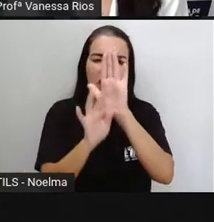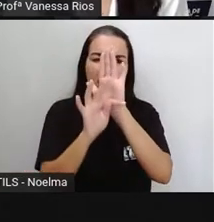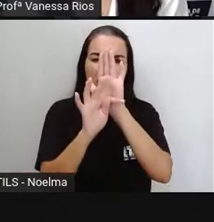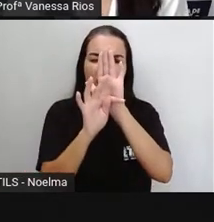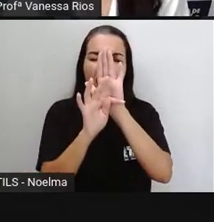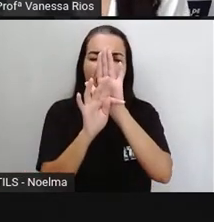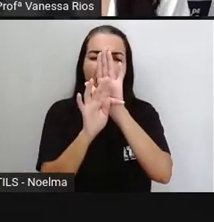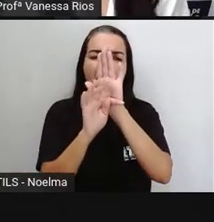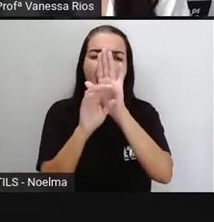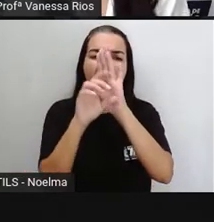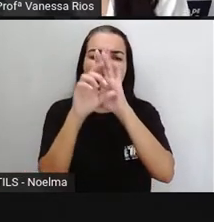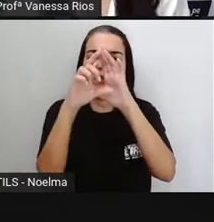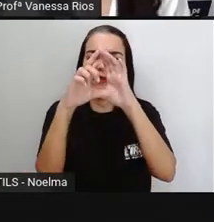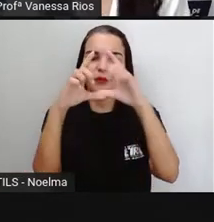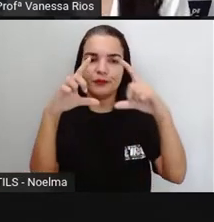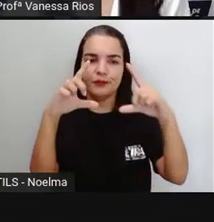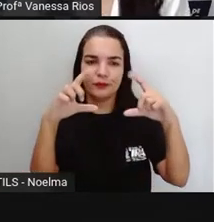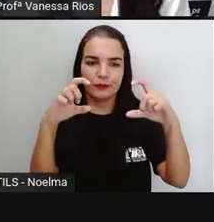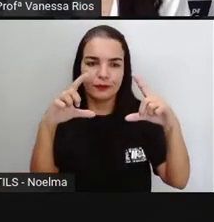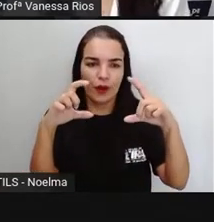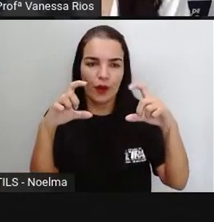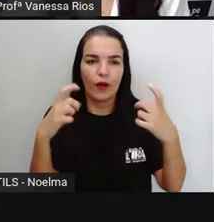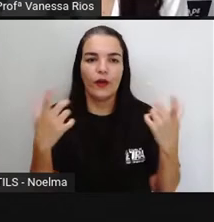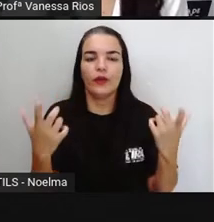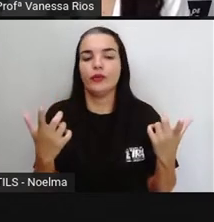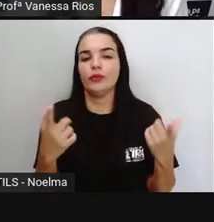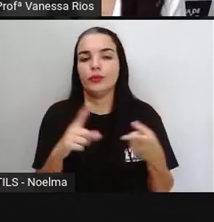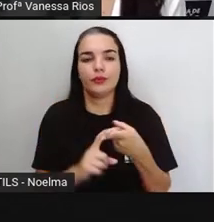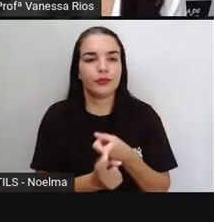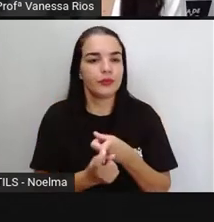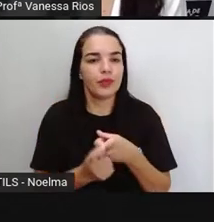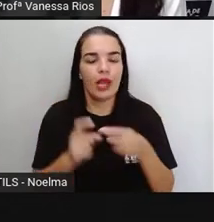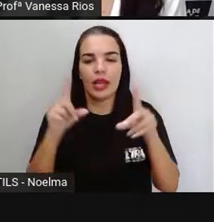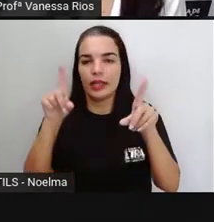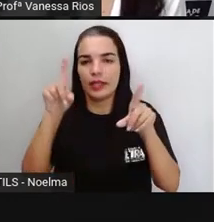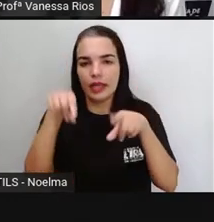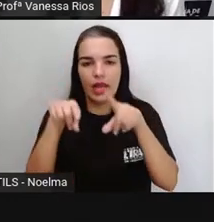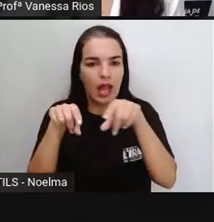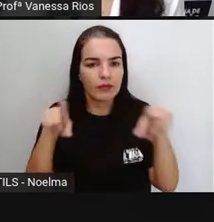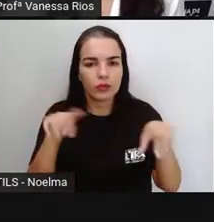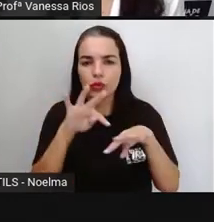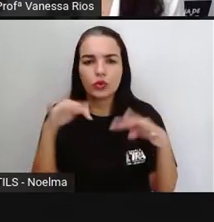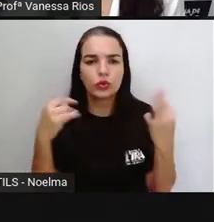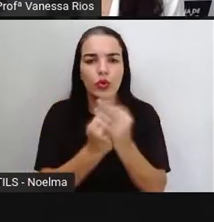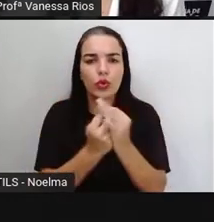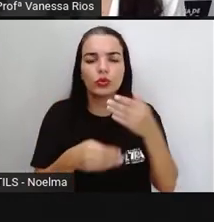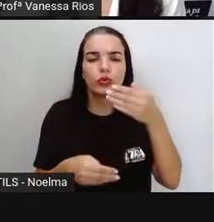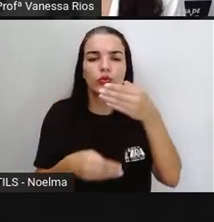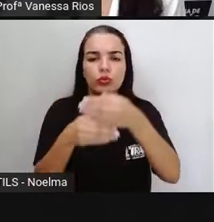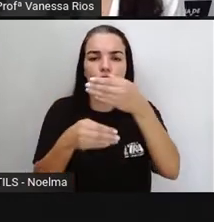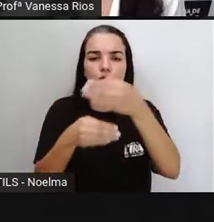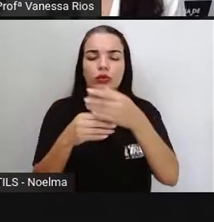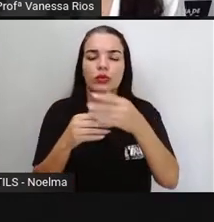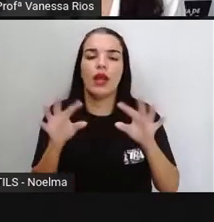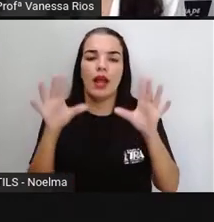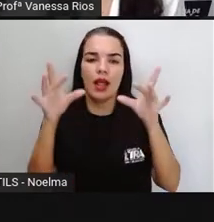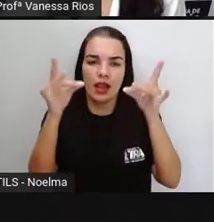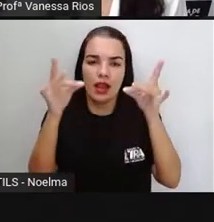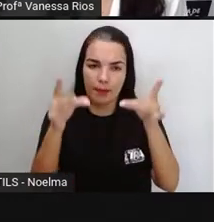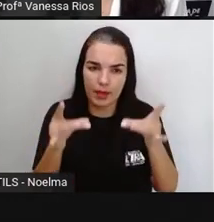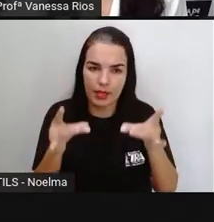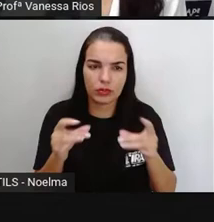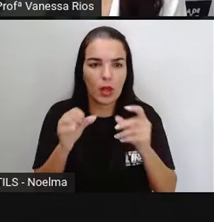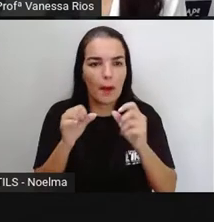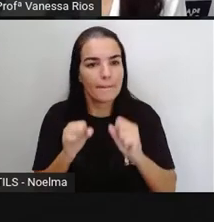detalhadas com a narração do fato que está sendo noticiado. E aí é interessante a gente perceber